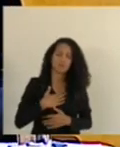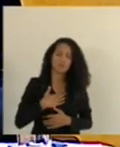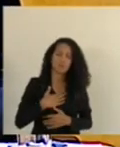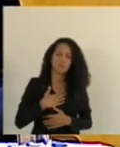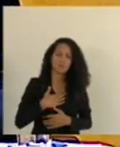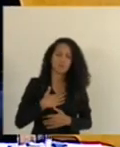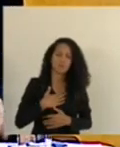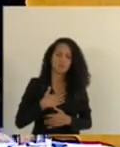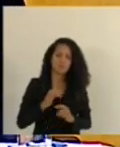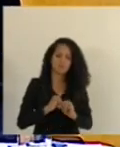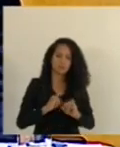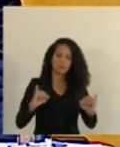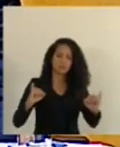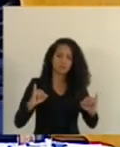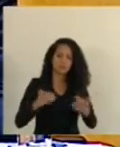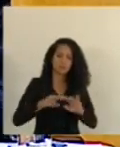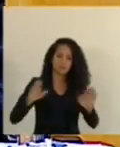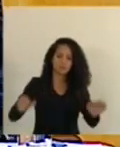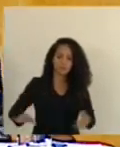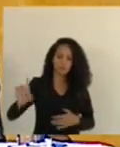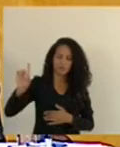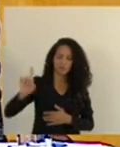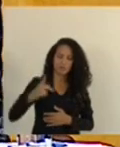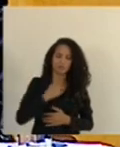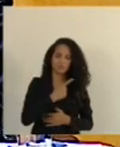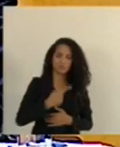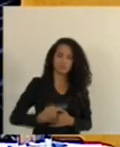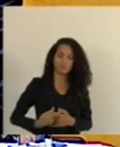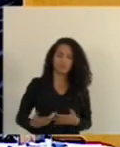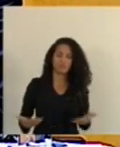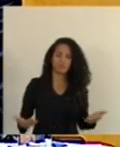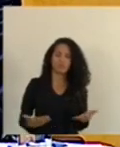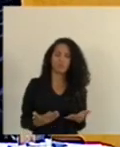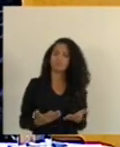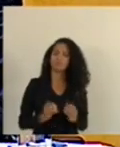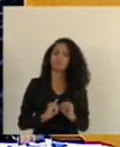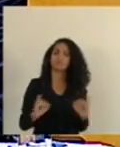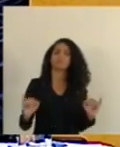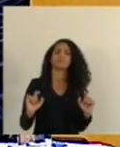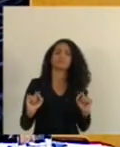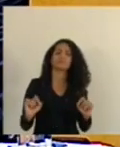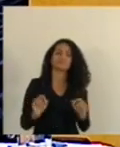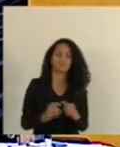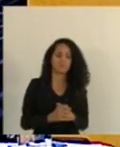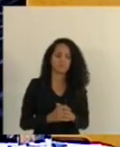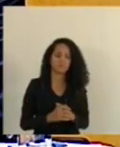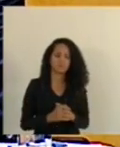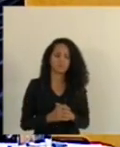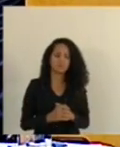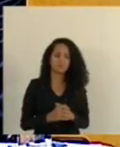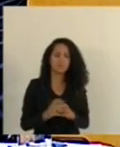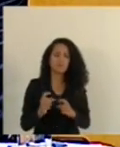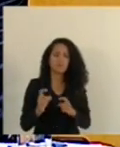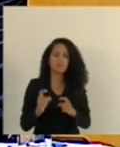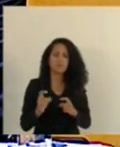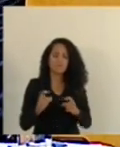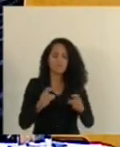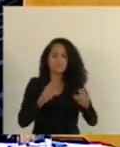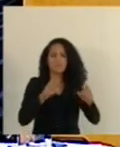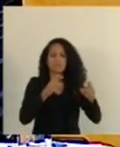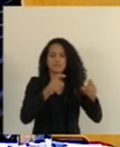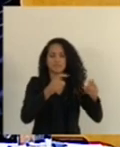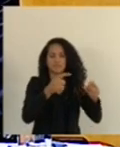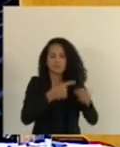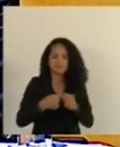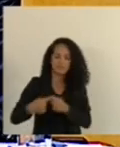registro aqui em nome da mesa diretora da qual eu presido essa sessão e dizer que lá em três cidades Pedro Canário